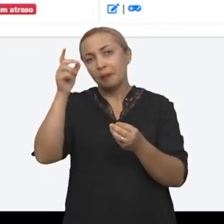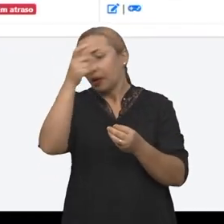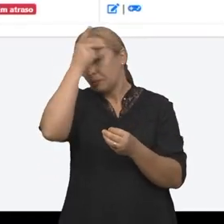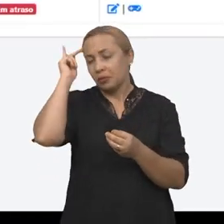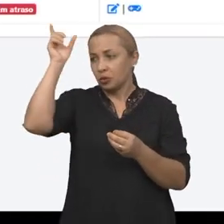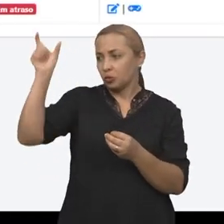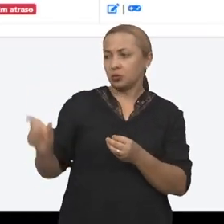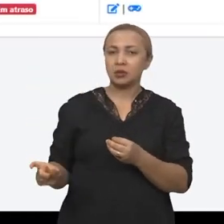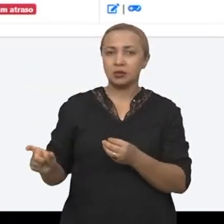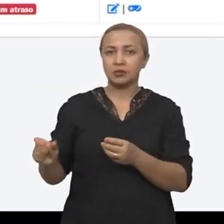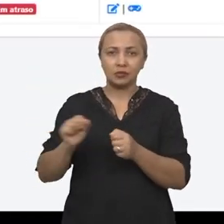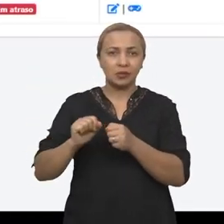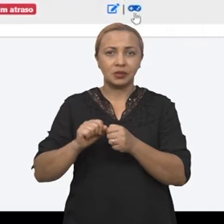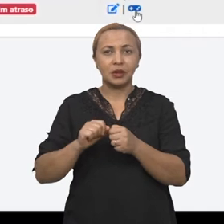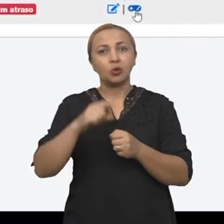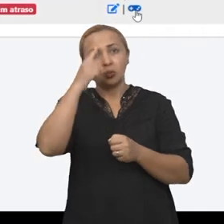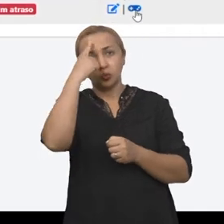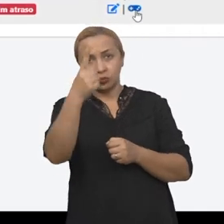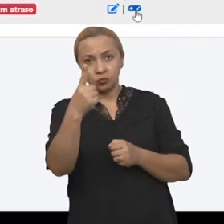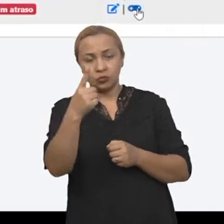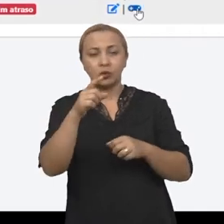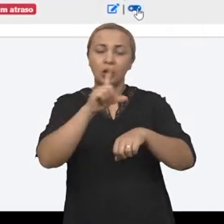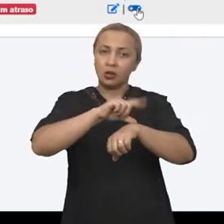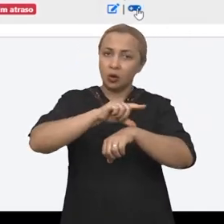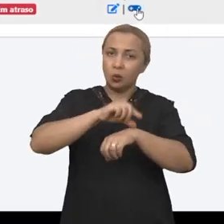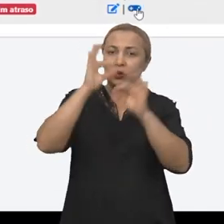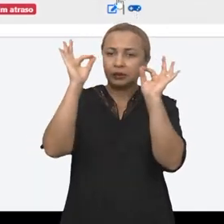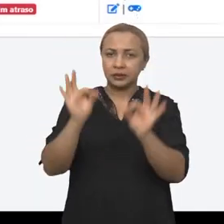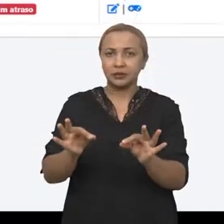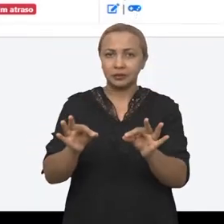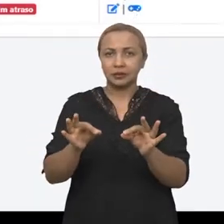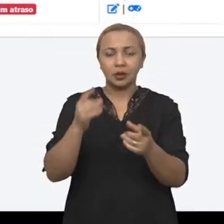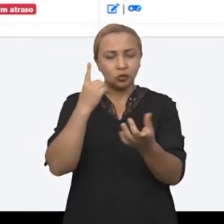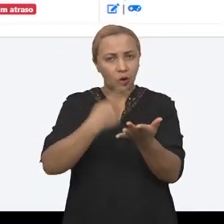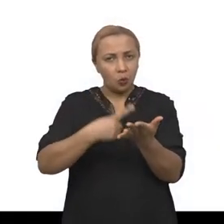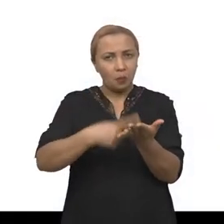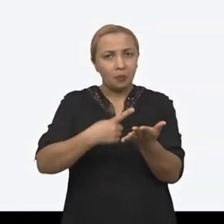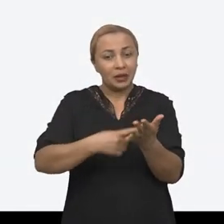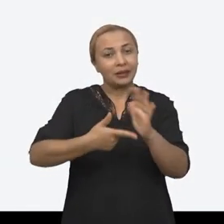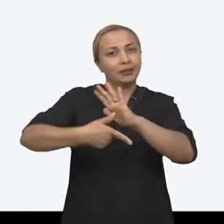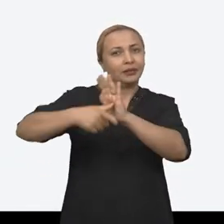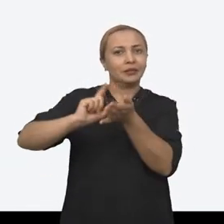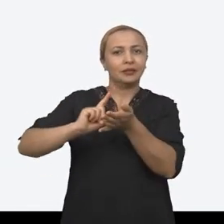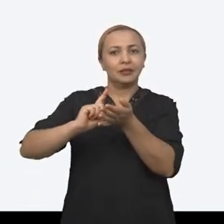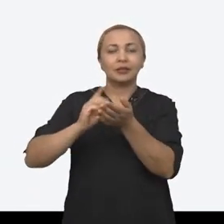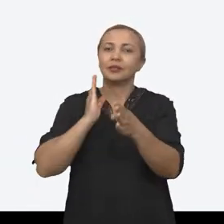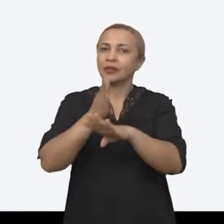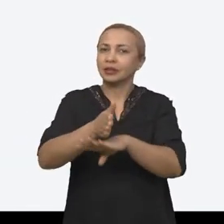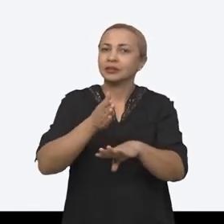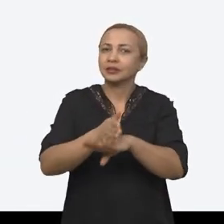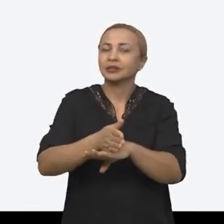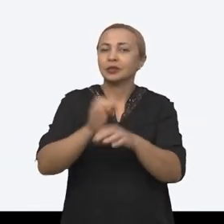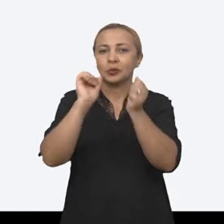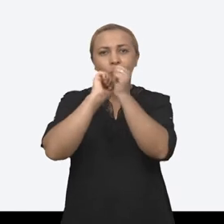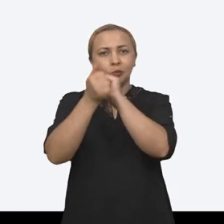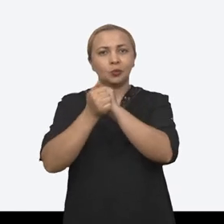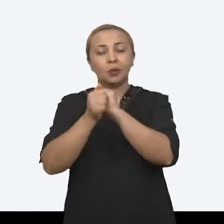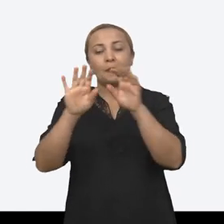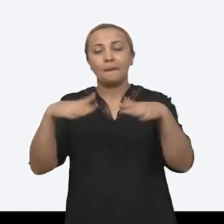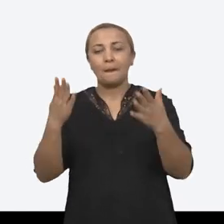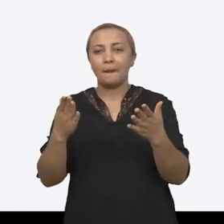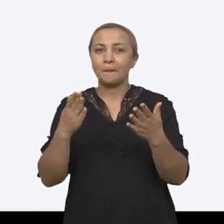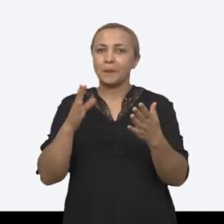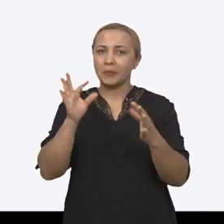dia e horário, ele vai fazer acesso ao ambiente do jogo e, quando ele se sentir preparado,